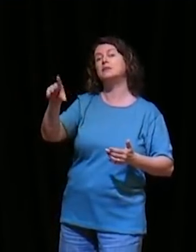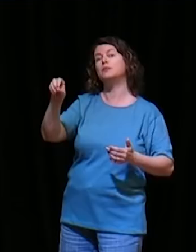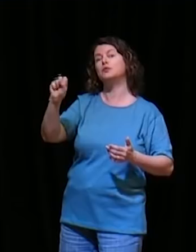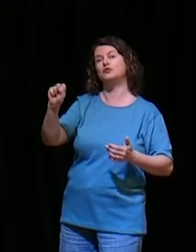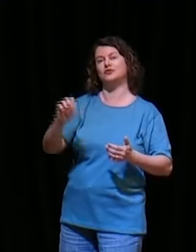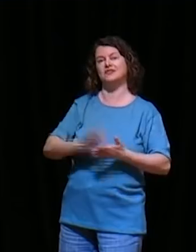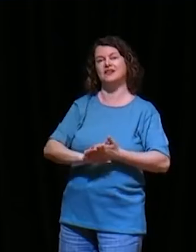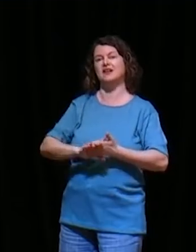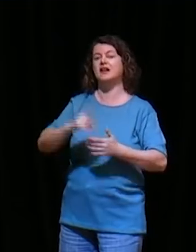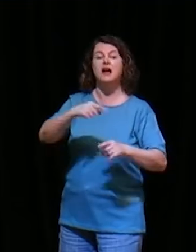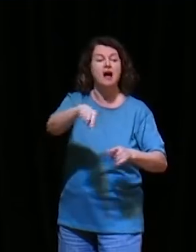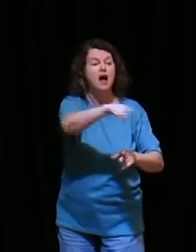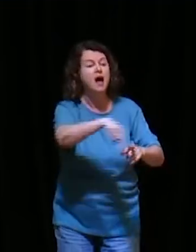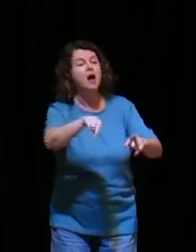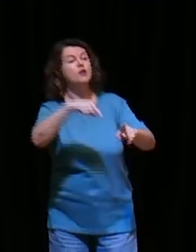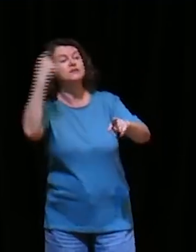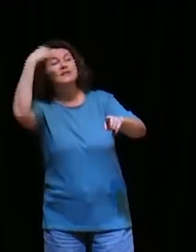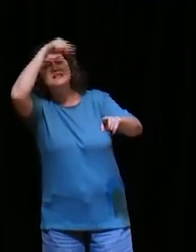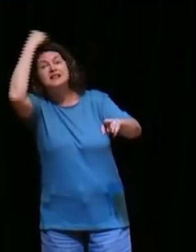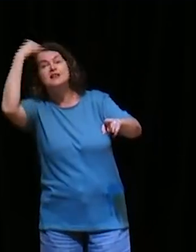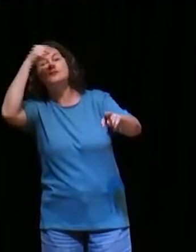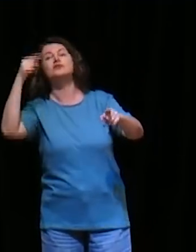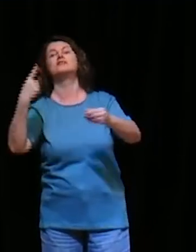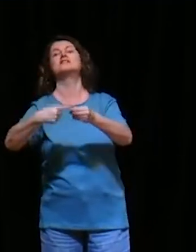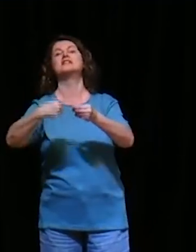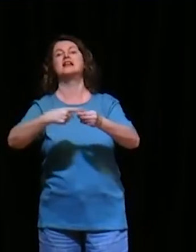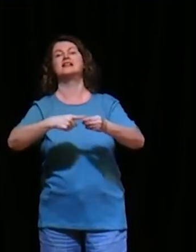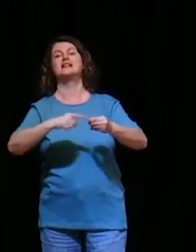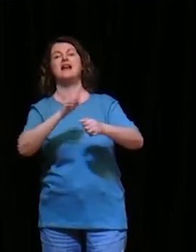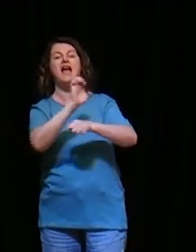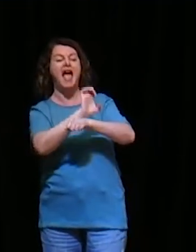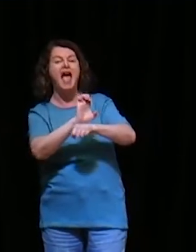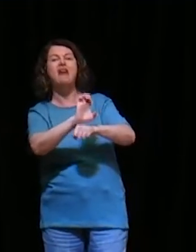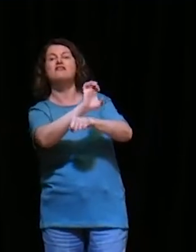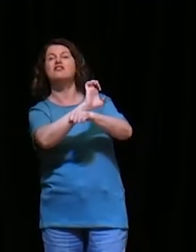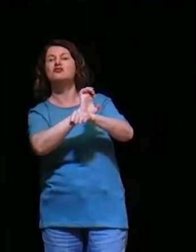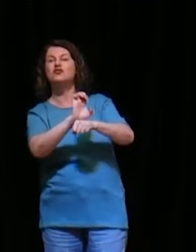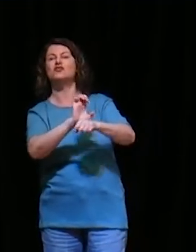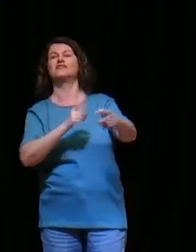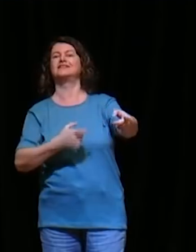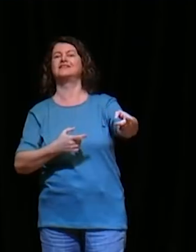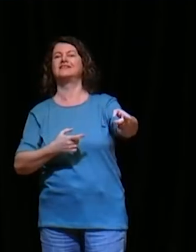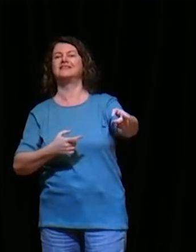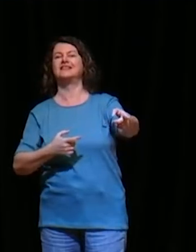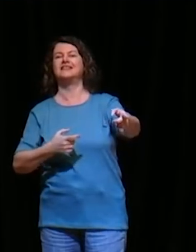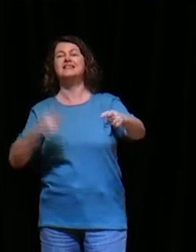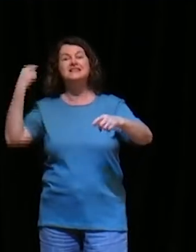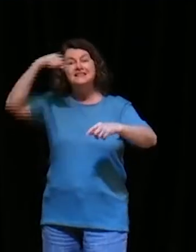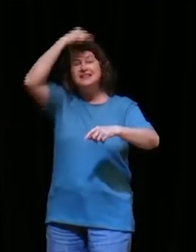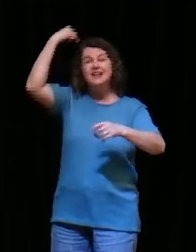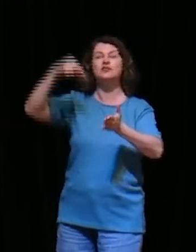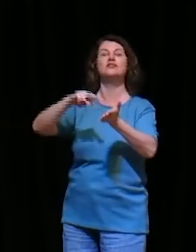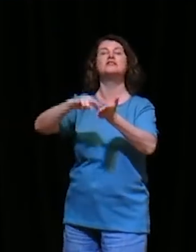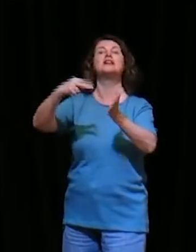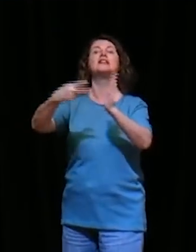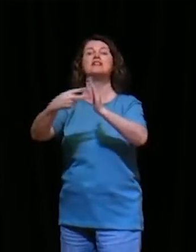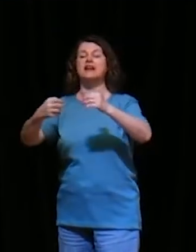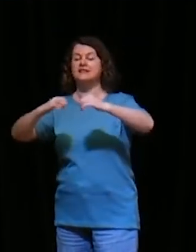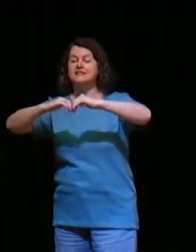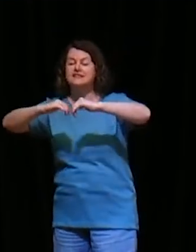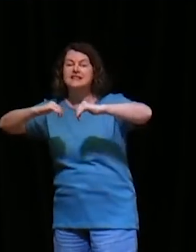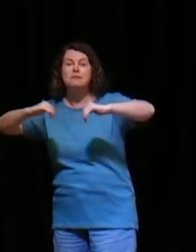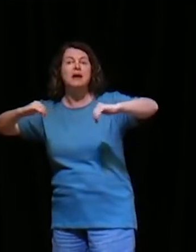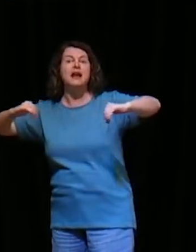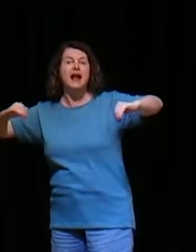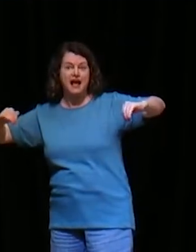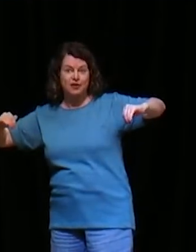então, eu e você, na Bíblia, somos chamados de santos, ou aqueles que são separados, não só aqueles, que são perfeitos, não é isso,